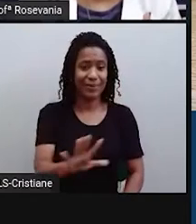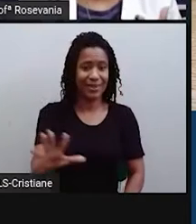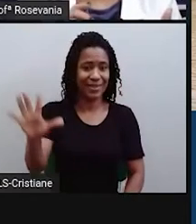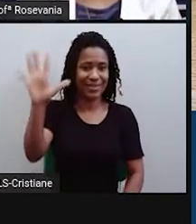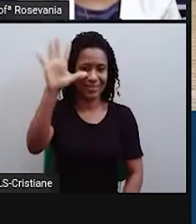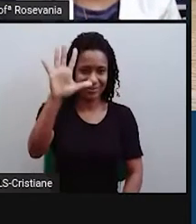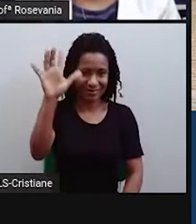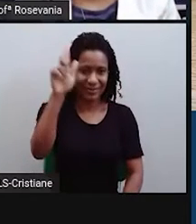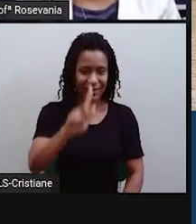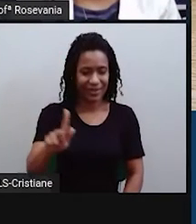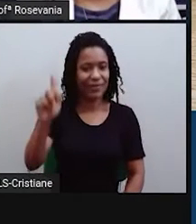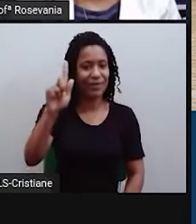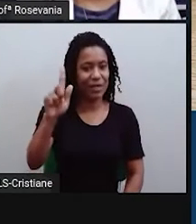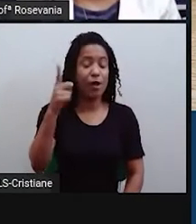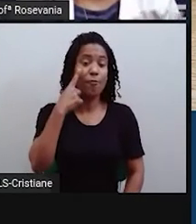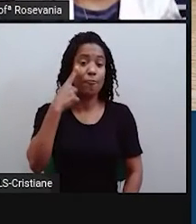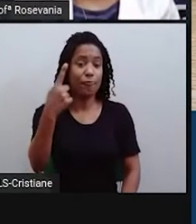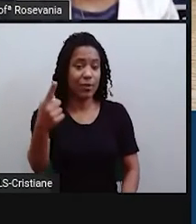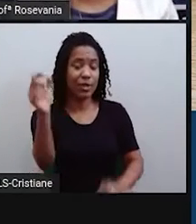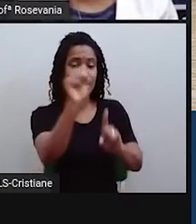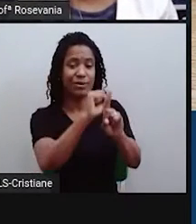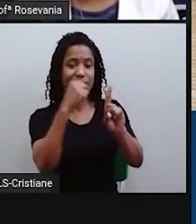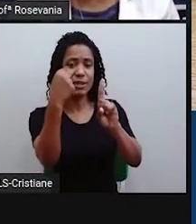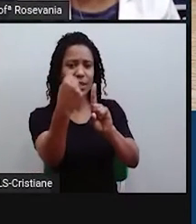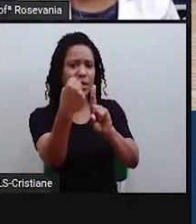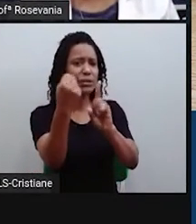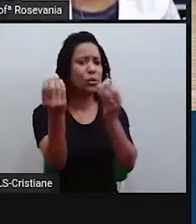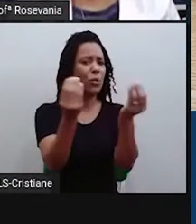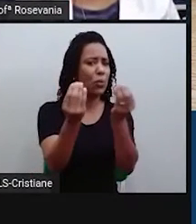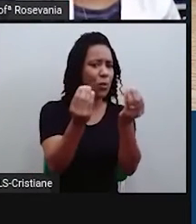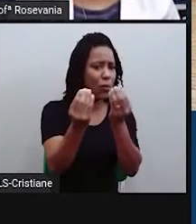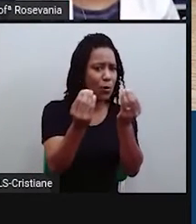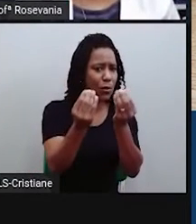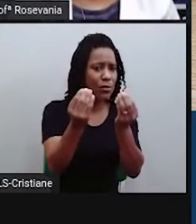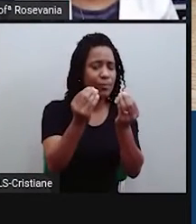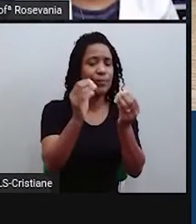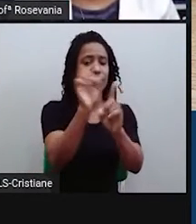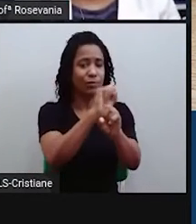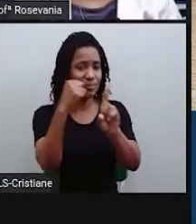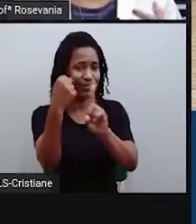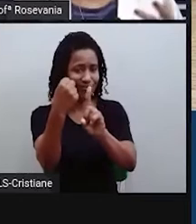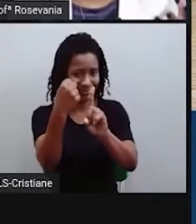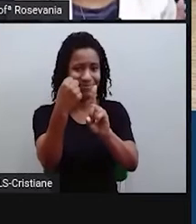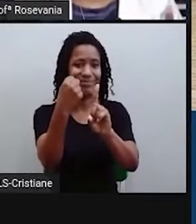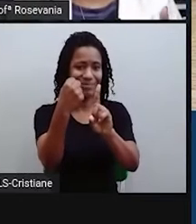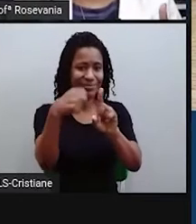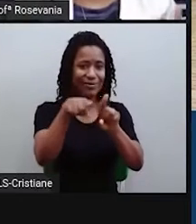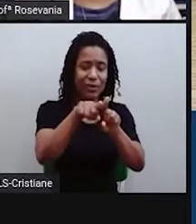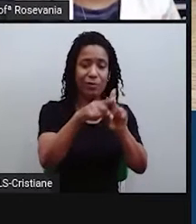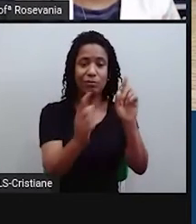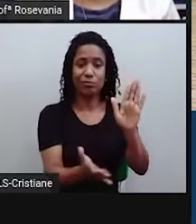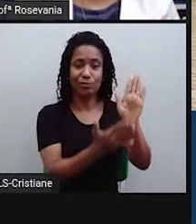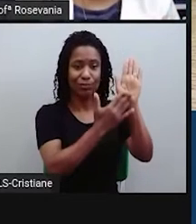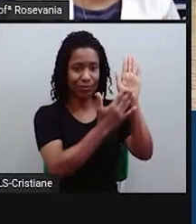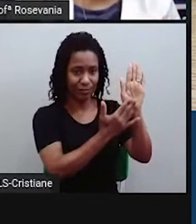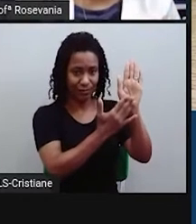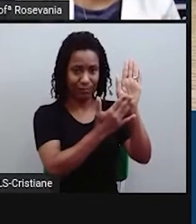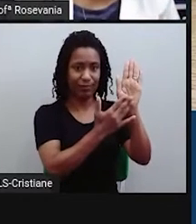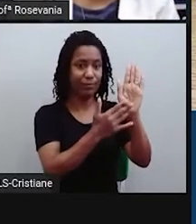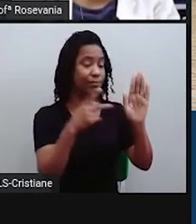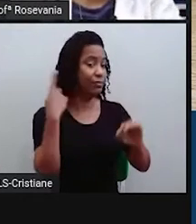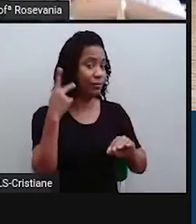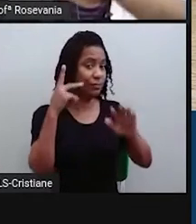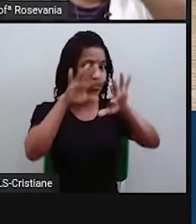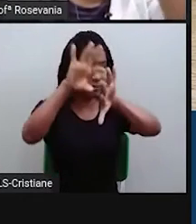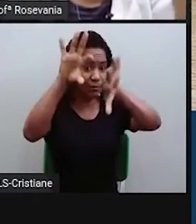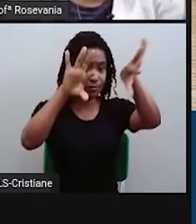físicos, sociais, políticos e naturais. Então, nós temos, né, toda vez quando a gente fala da feijoada,